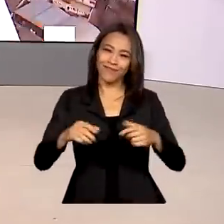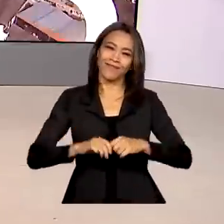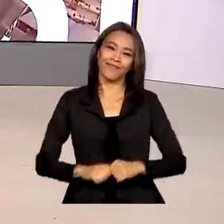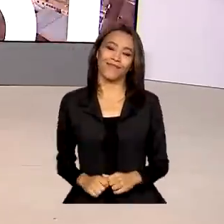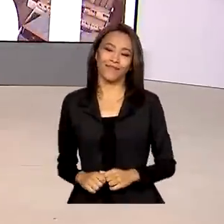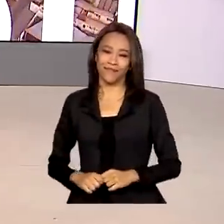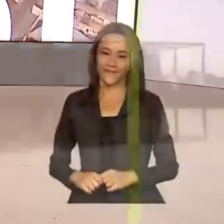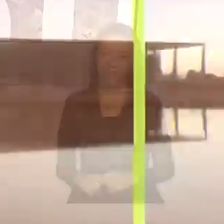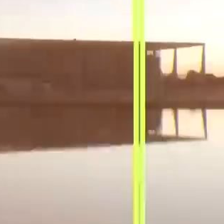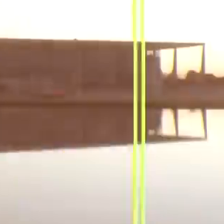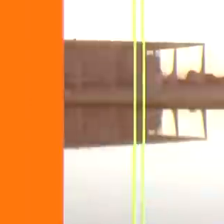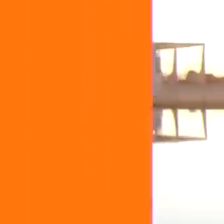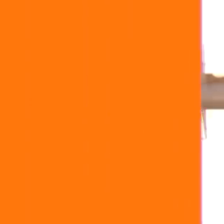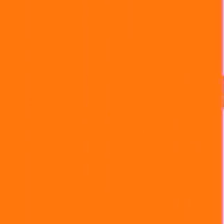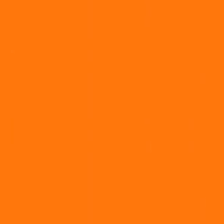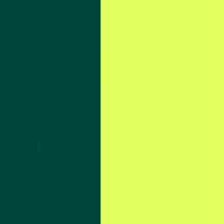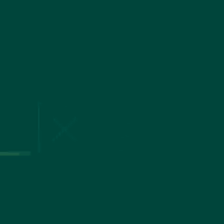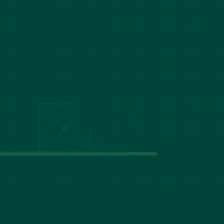está no ar.